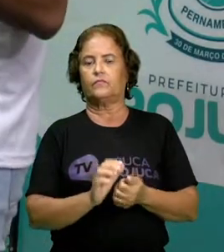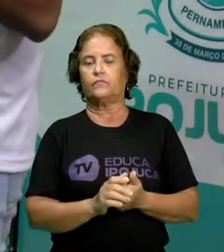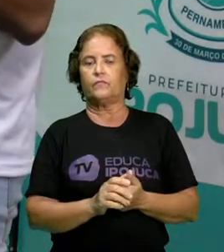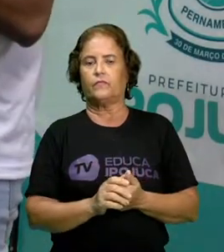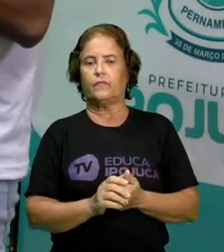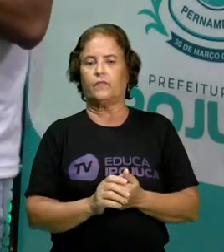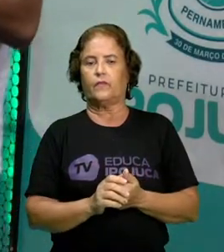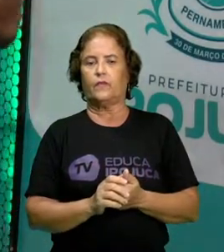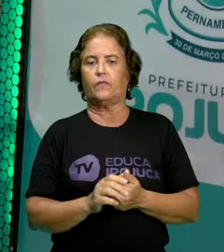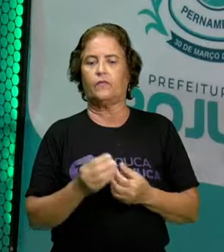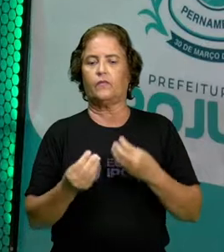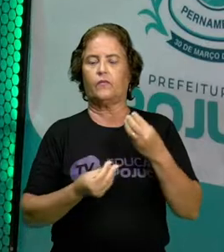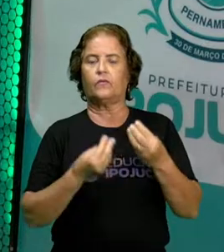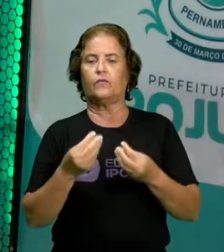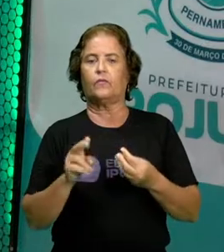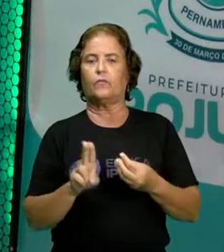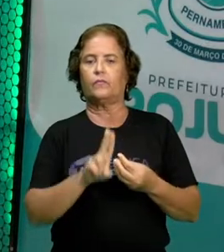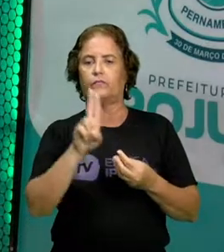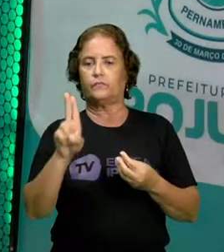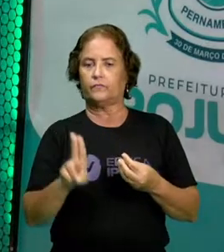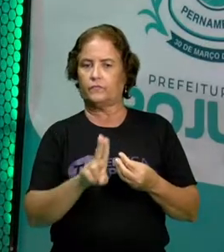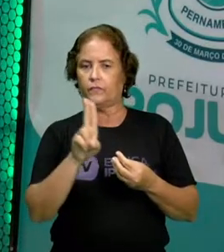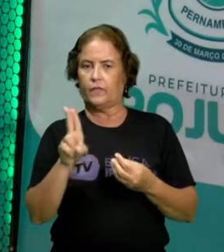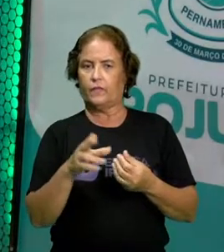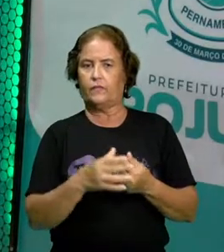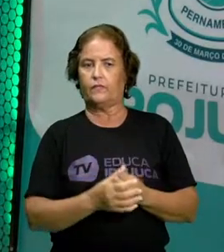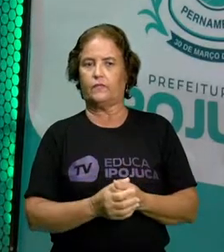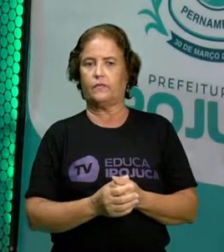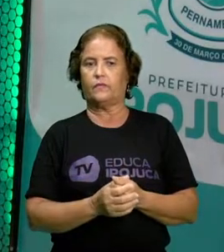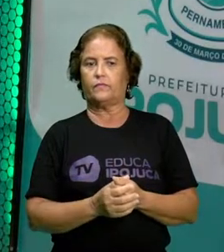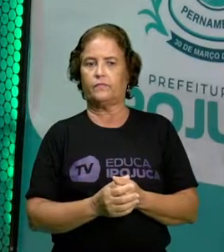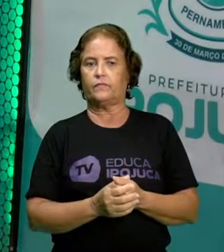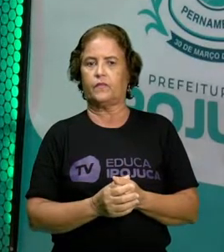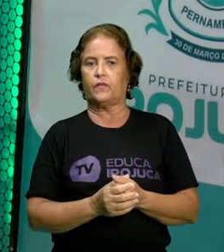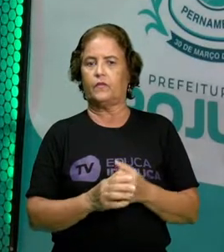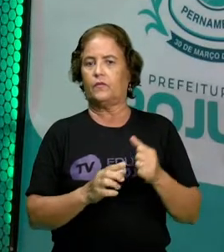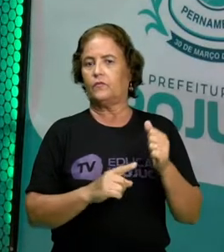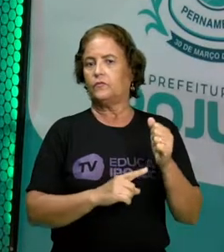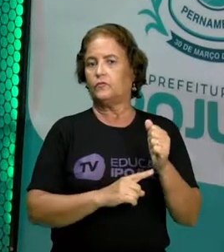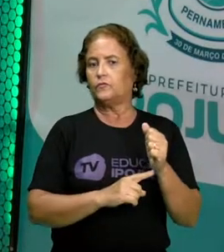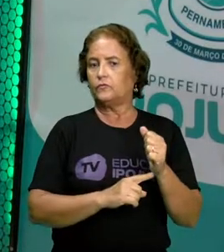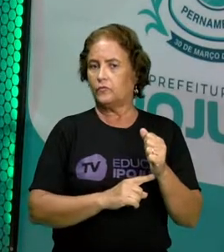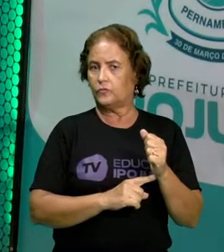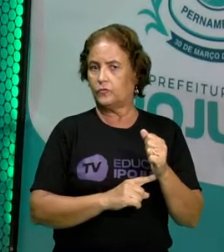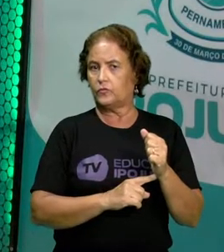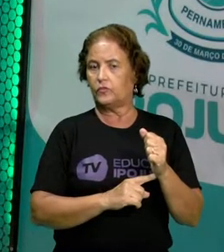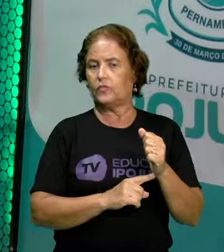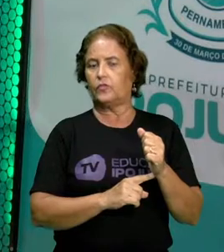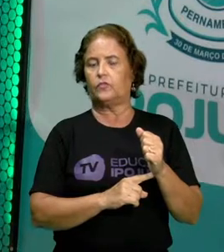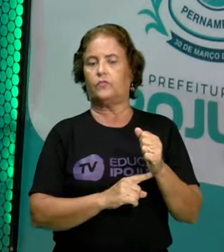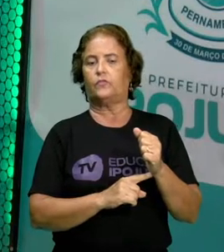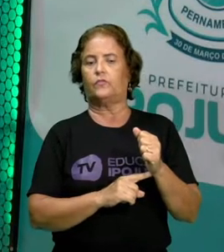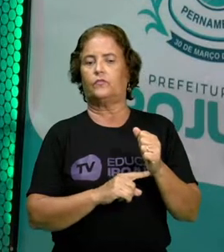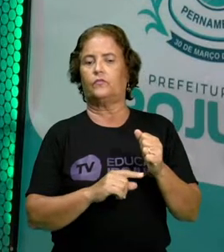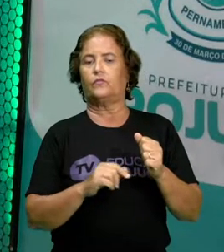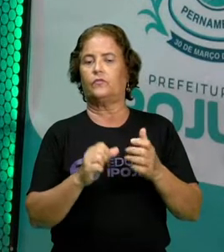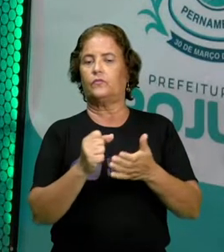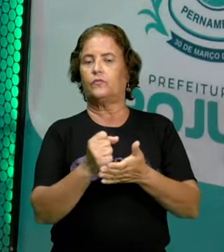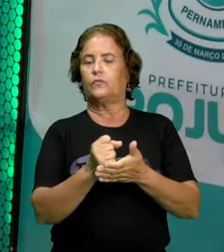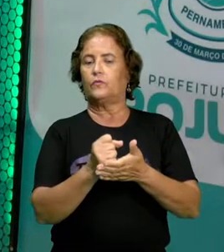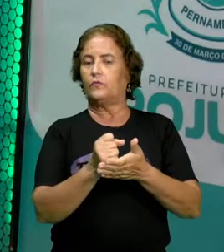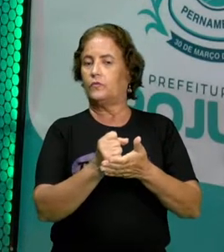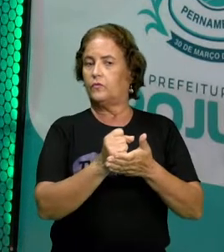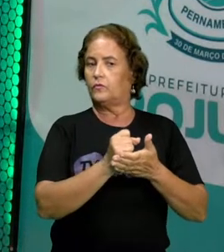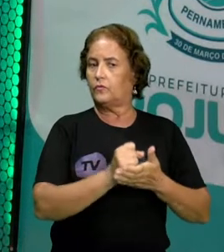utilizá-lo? Da seguinte forma, sujeito, o E, nós temos aqui o auxiliar, o Will,